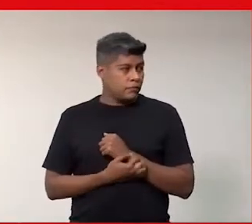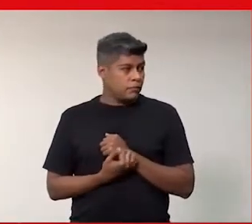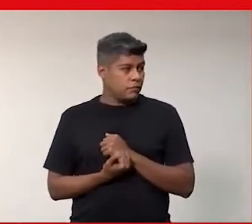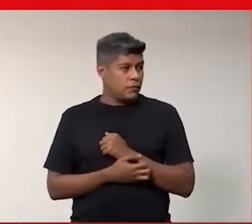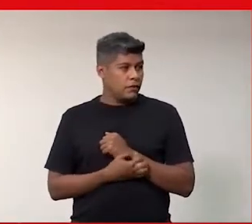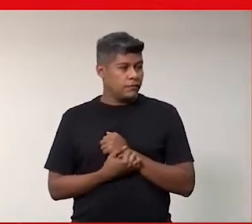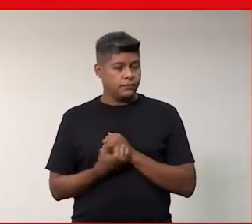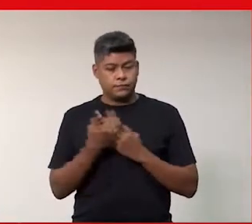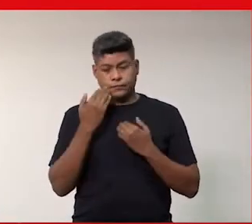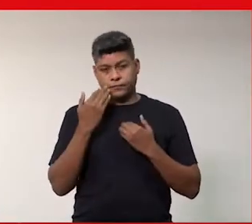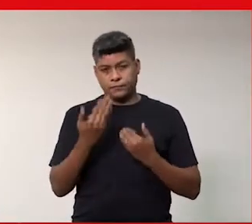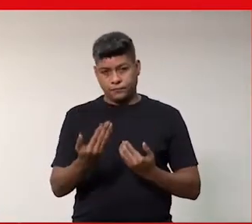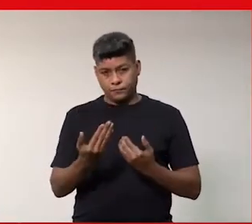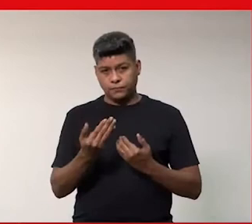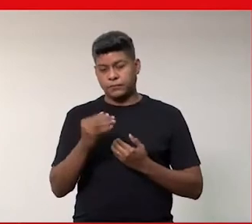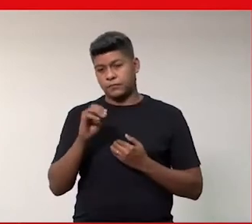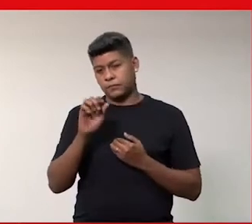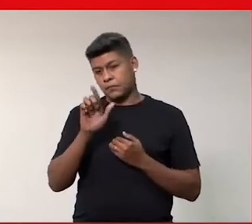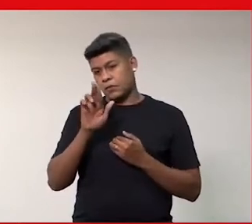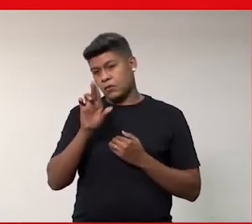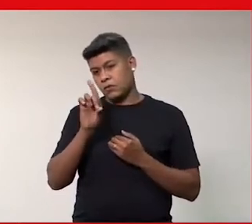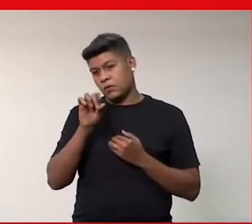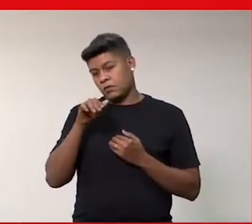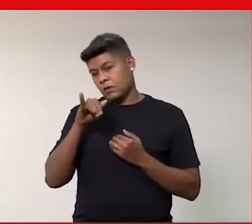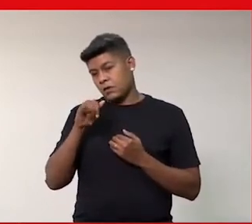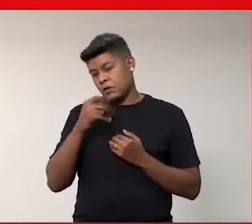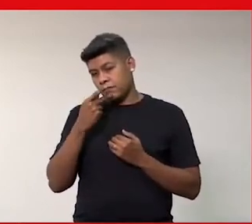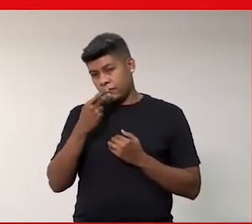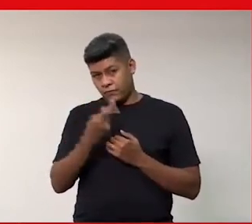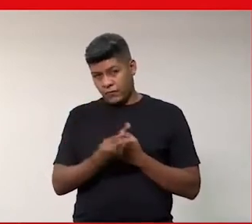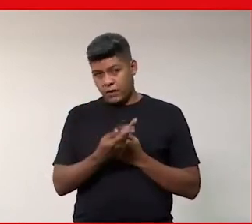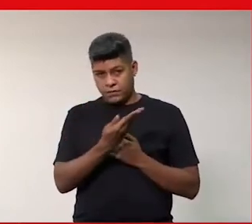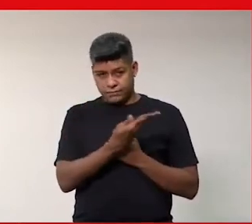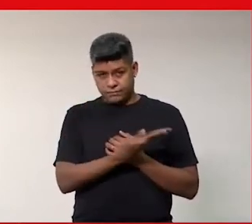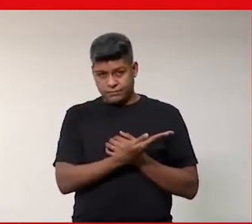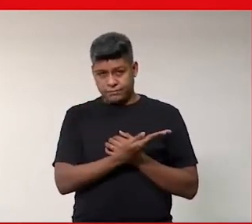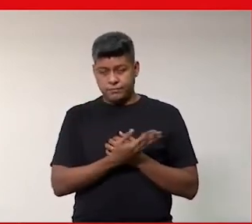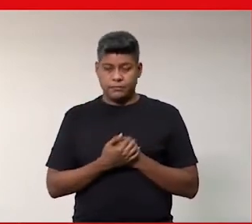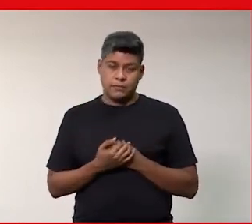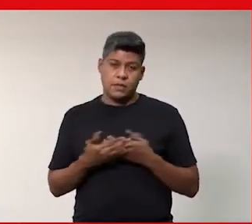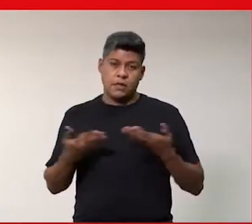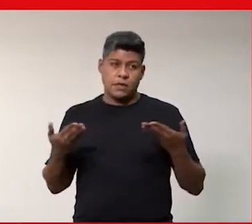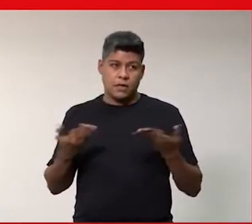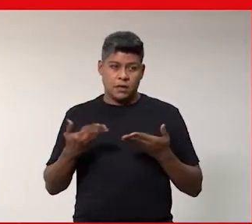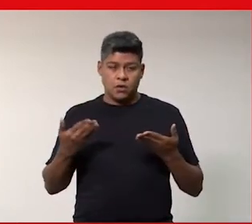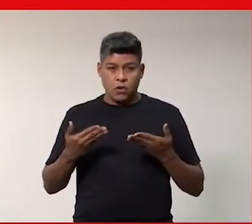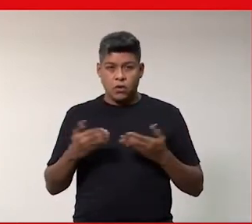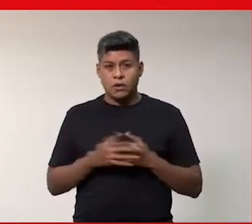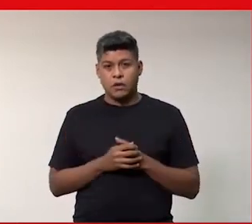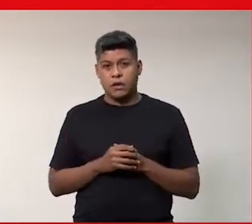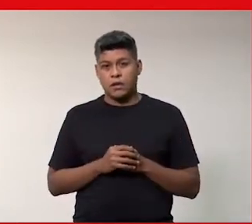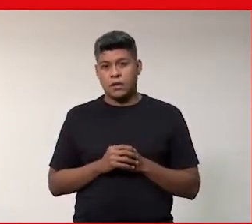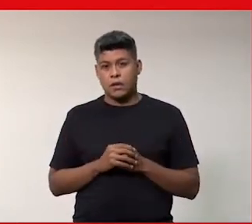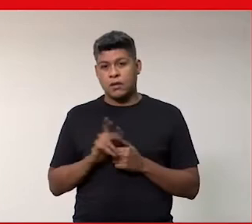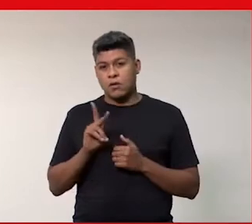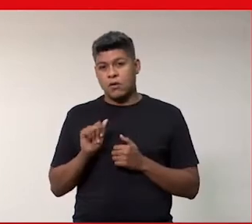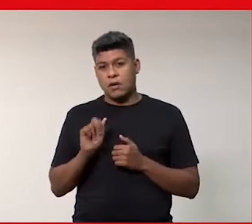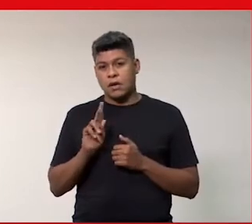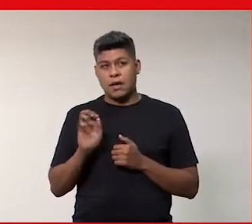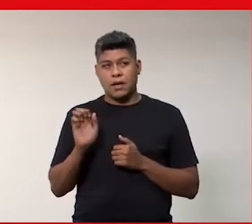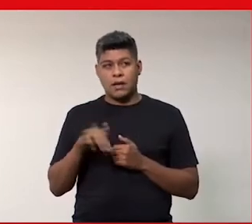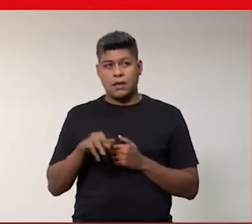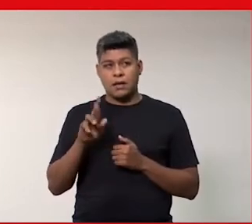Eu agradeço a Luzmila pela sua fala e agora passo a palavra para a Karen Ribeiro.